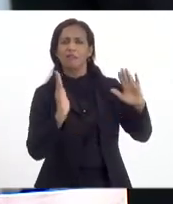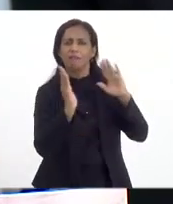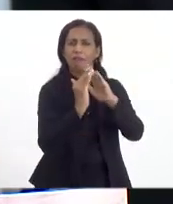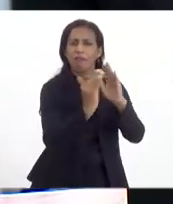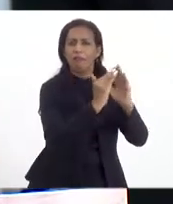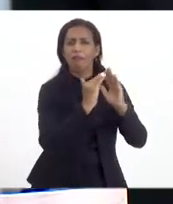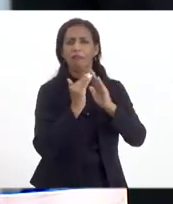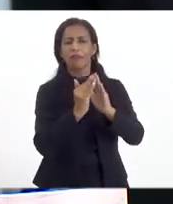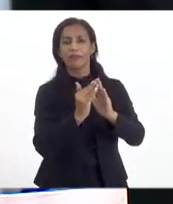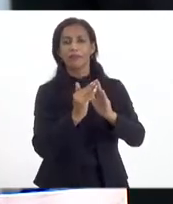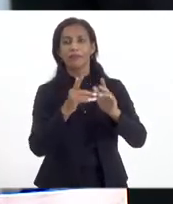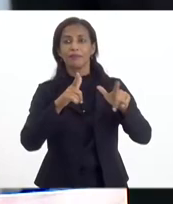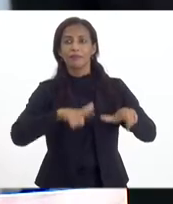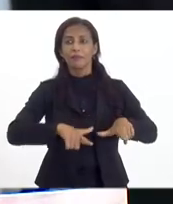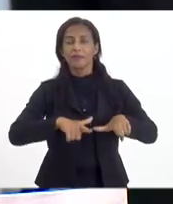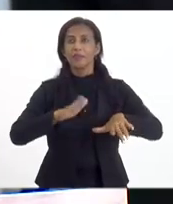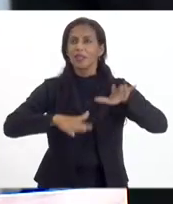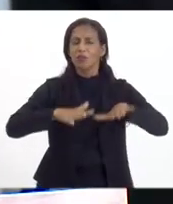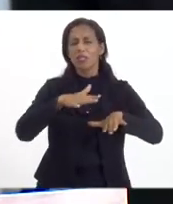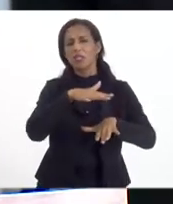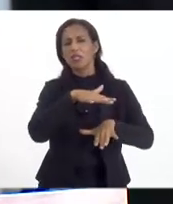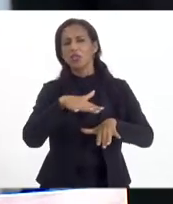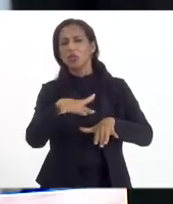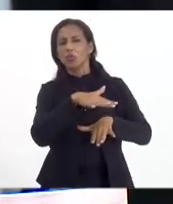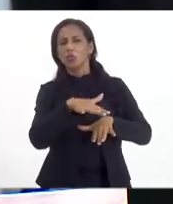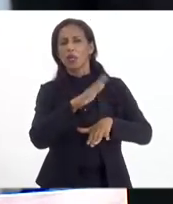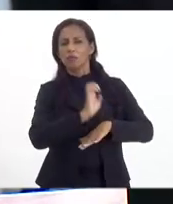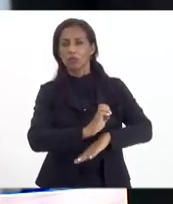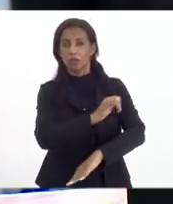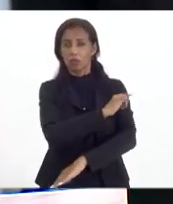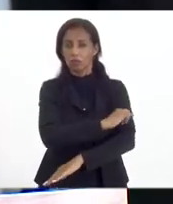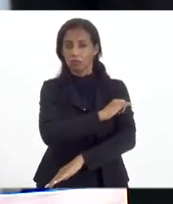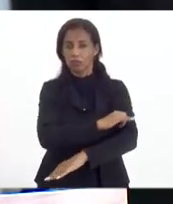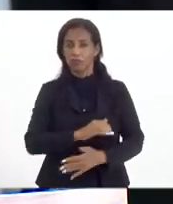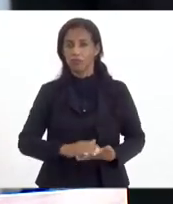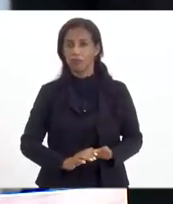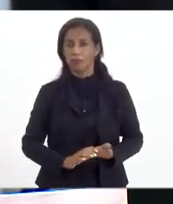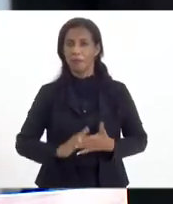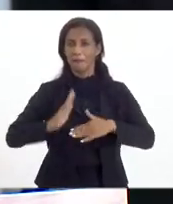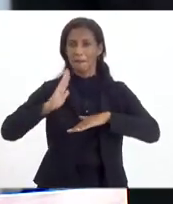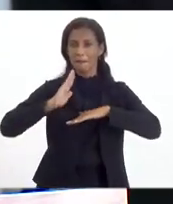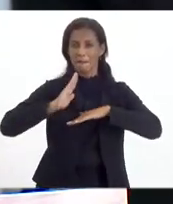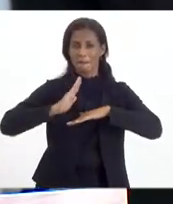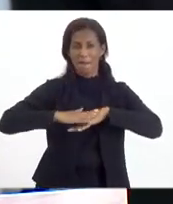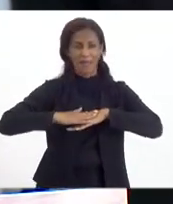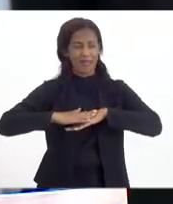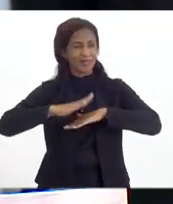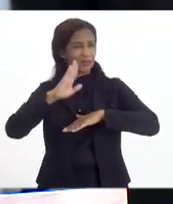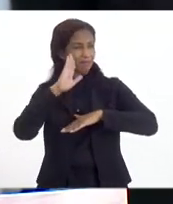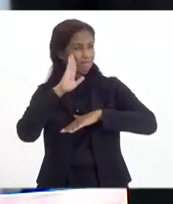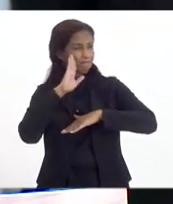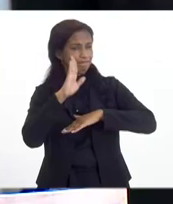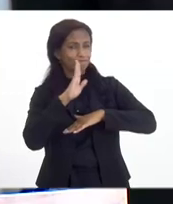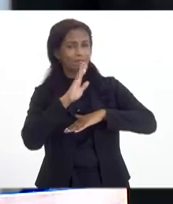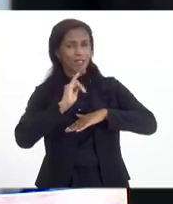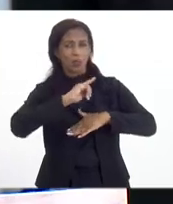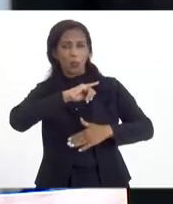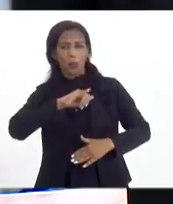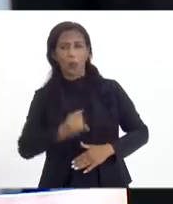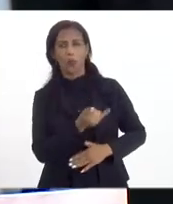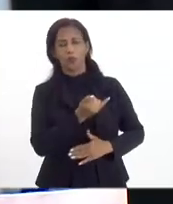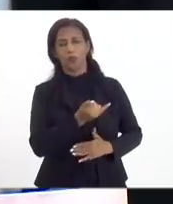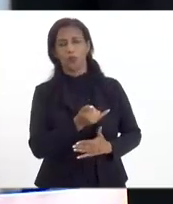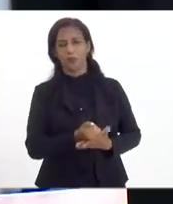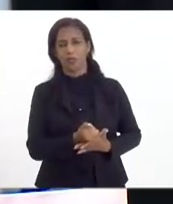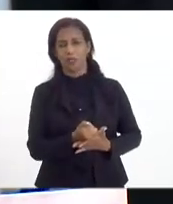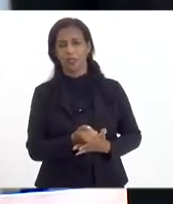Então, essa é uma, talvez seja a região do estado do Rio de Janeiro, gente, mais promissora em termos de oportunidade.